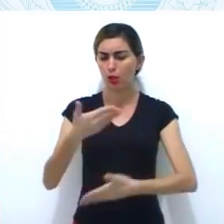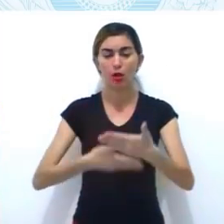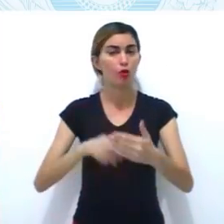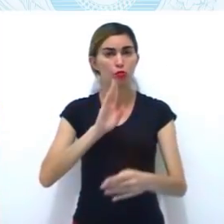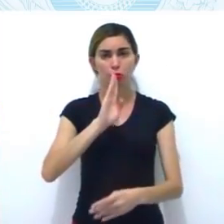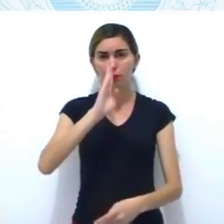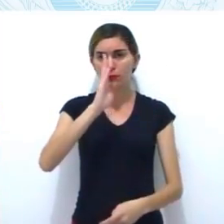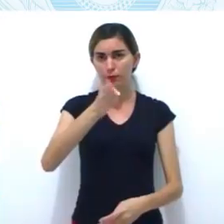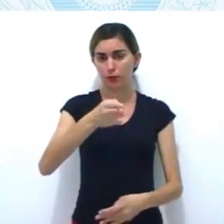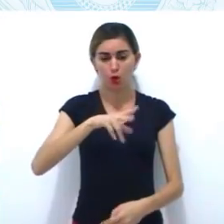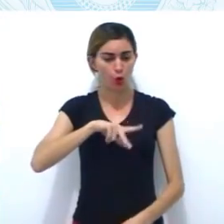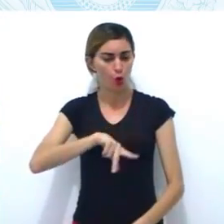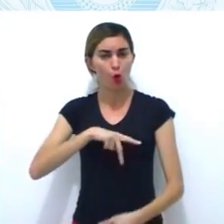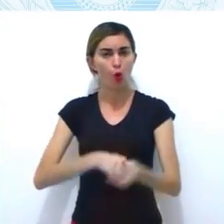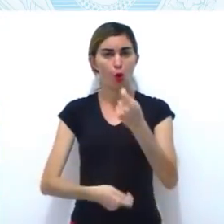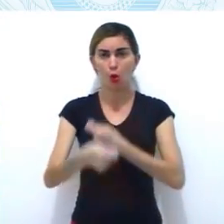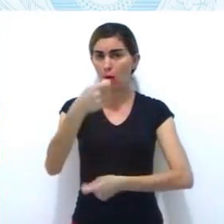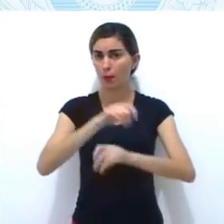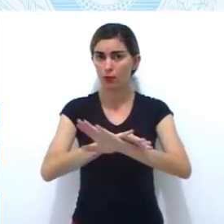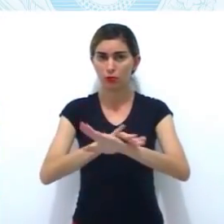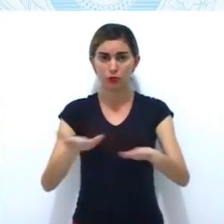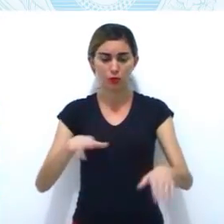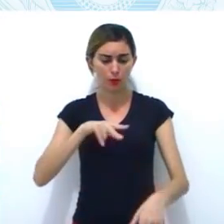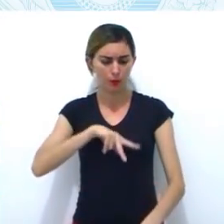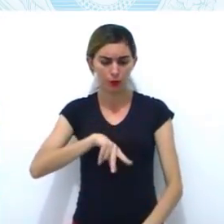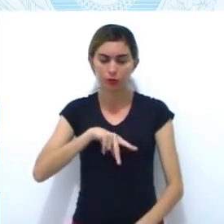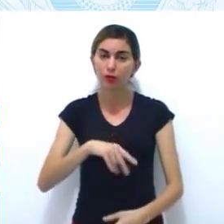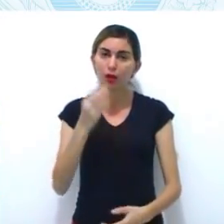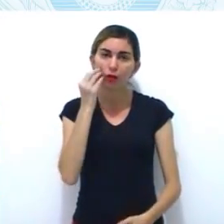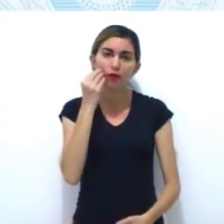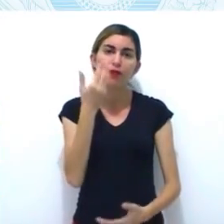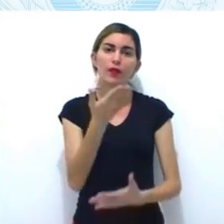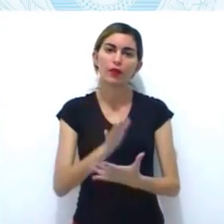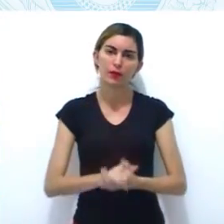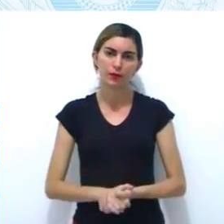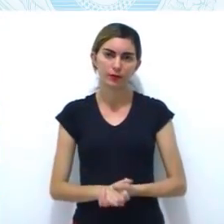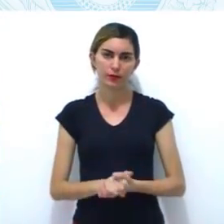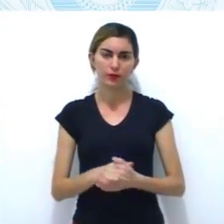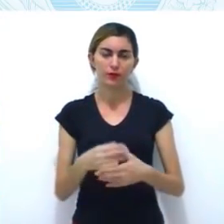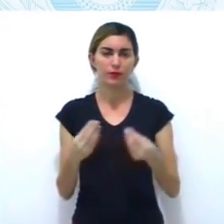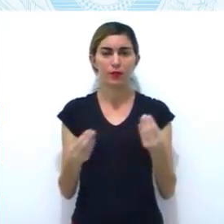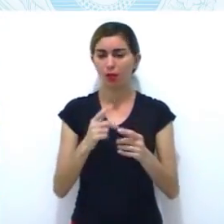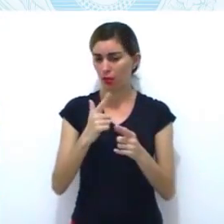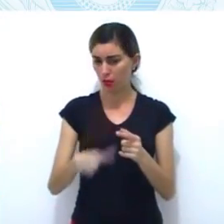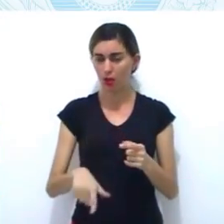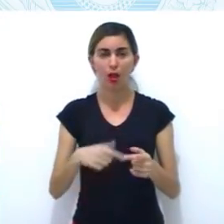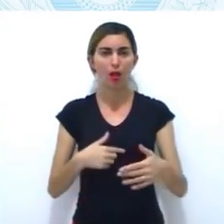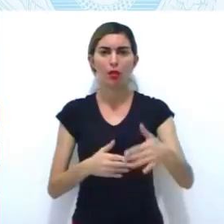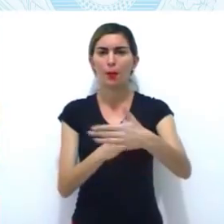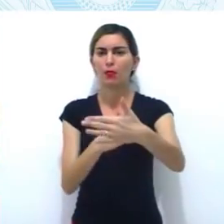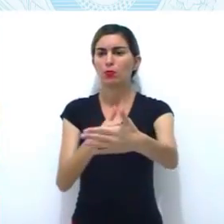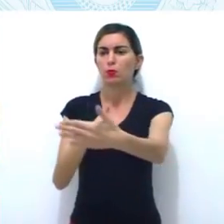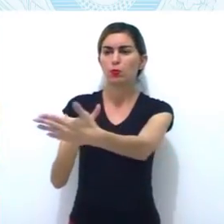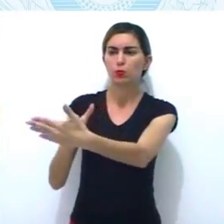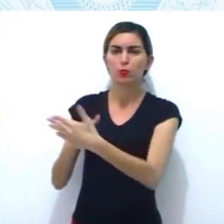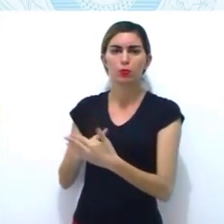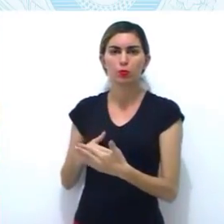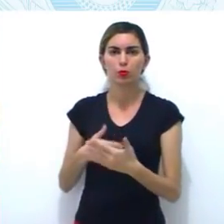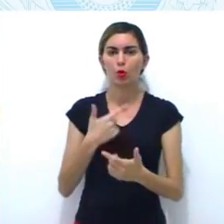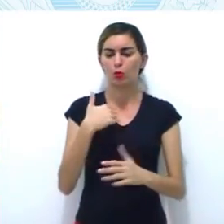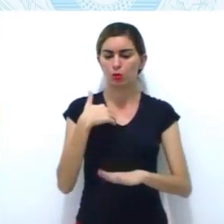relações comerciais com Portugal. Veja o que é imposição. Além de ser impedido